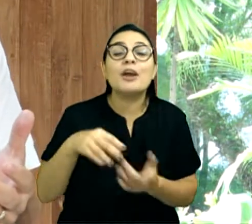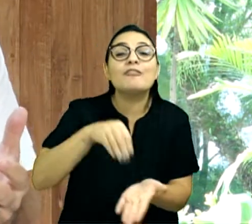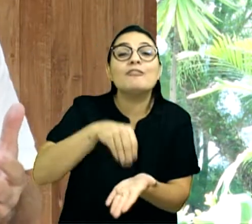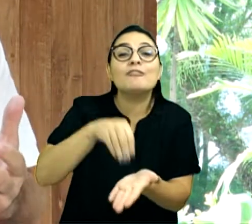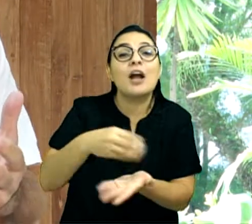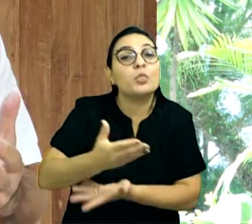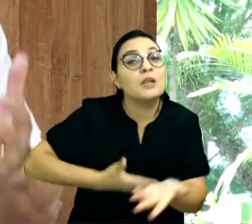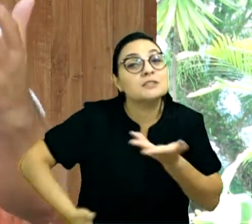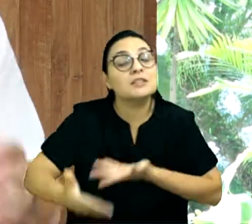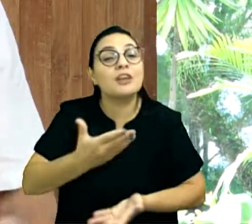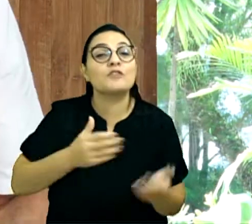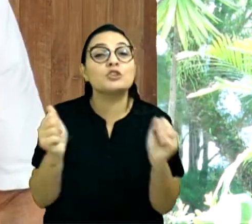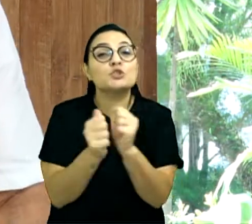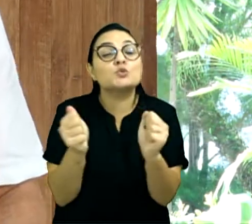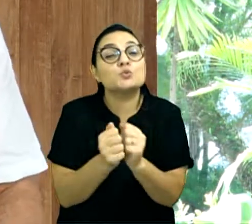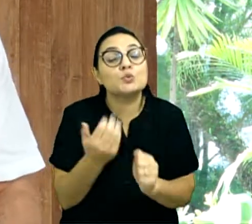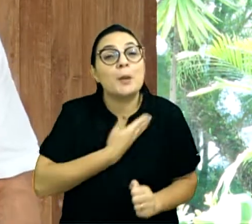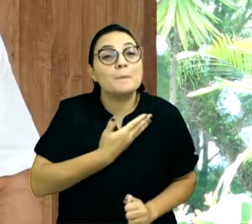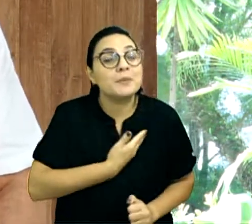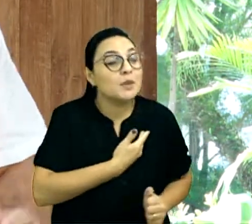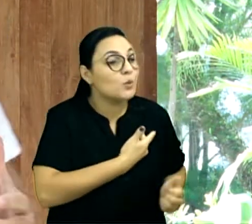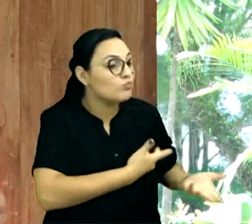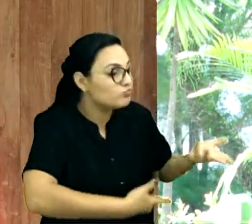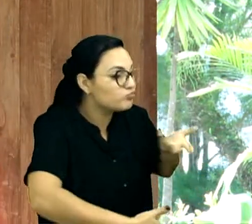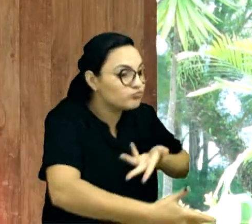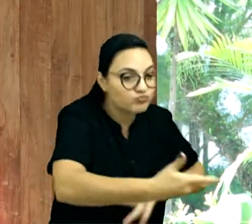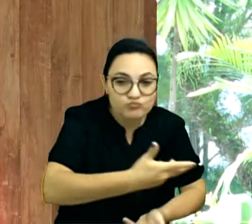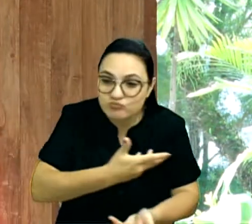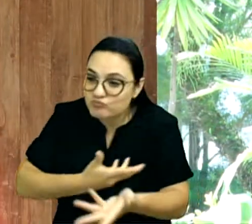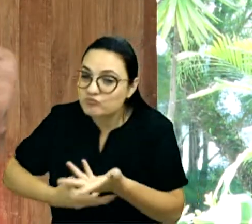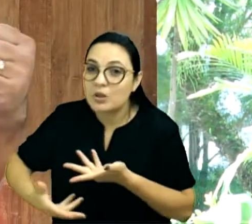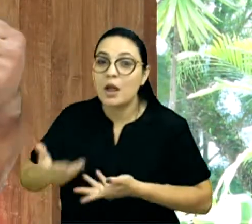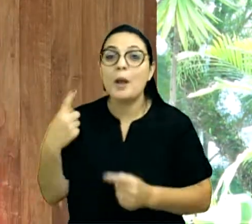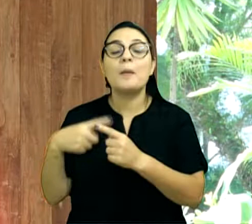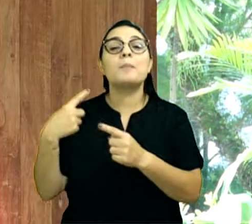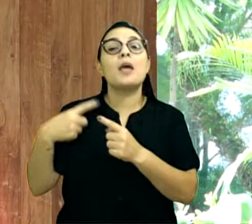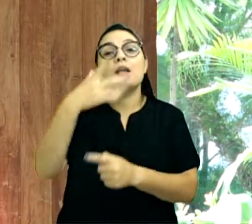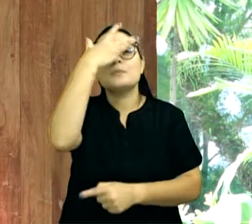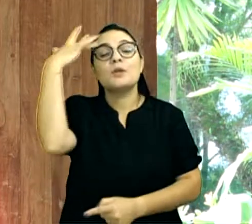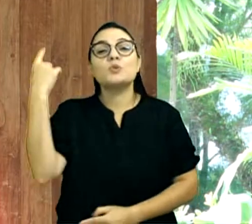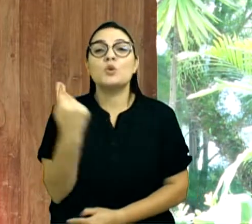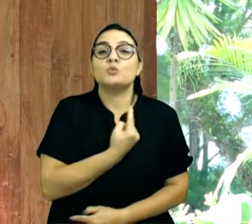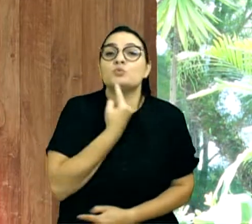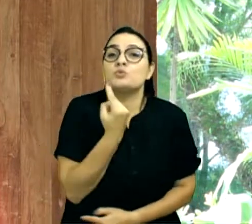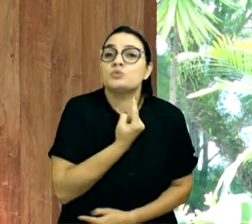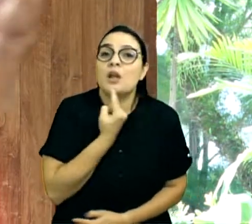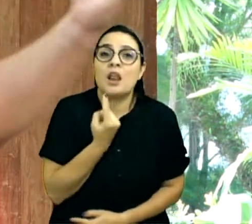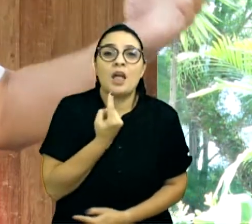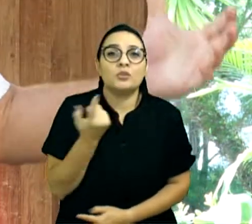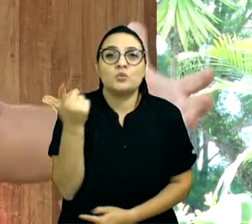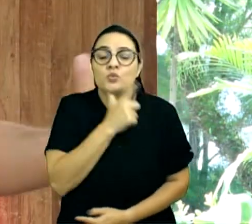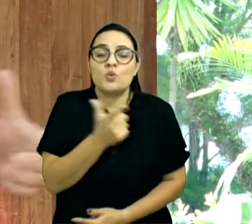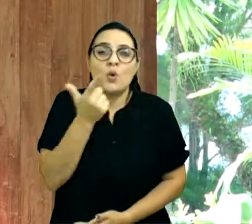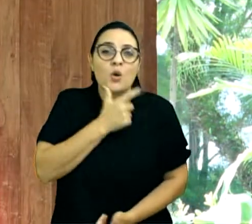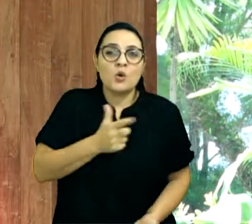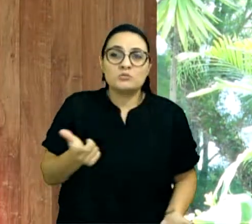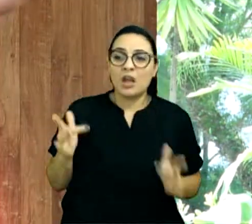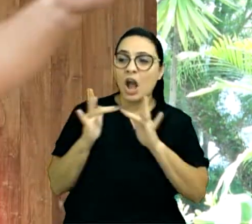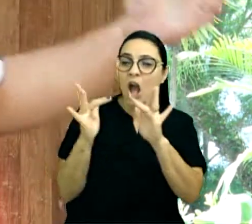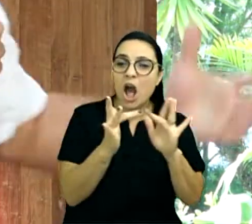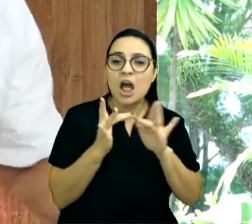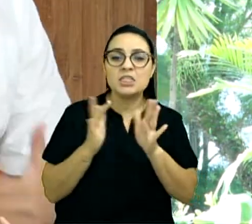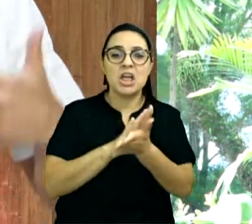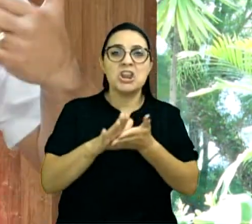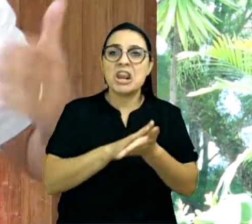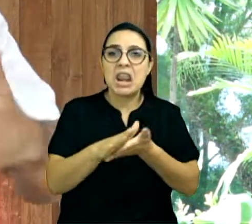ela é real. Porque as pessoas, elas ficam isoladas no seu canto e não conseguem se relacionar e